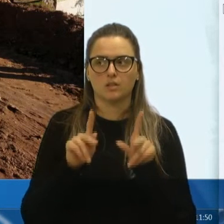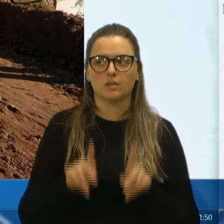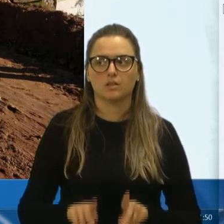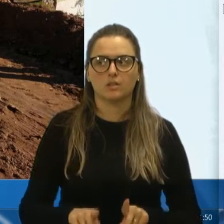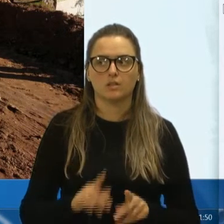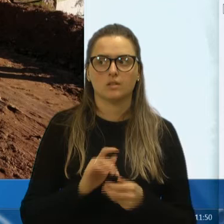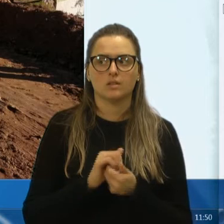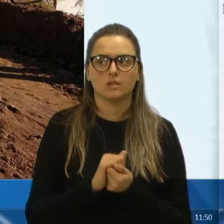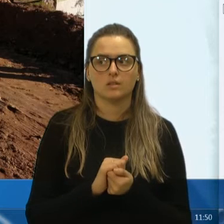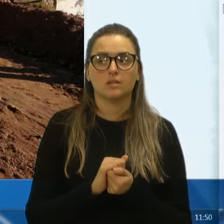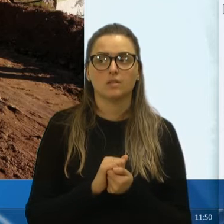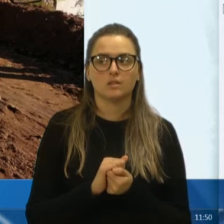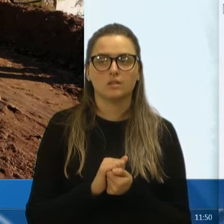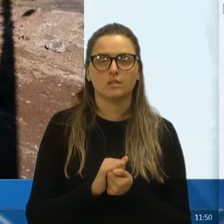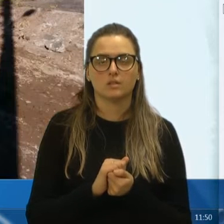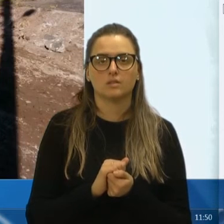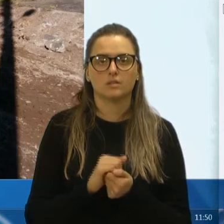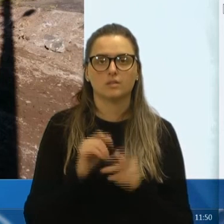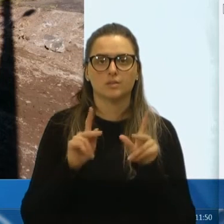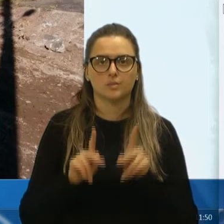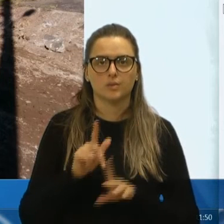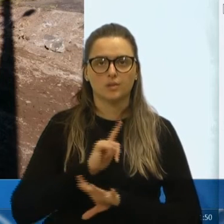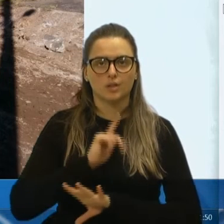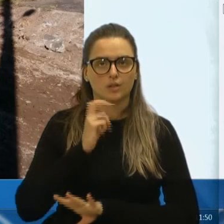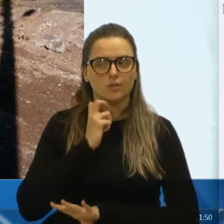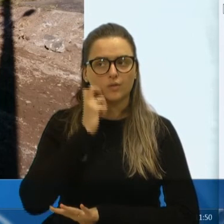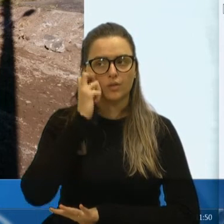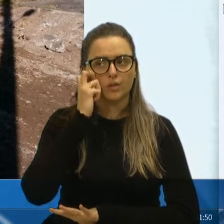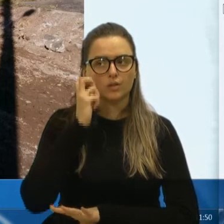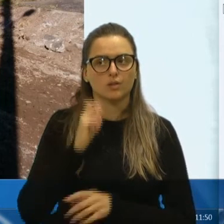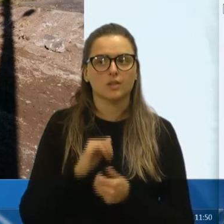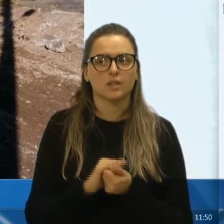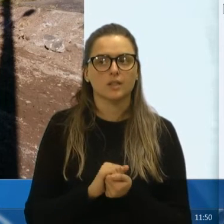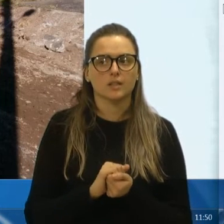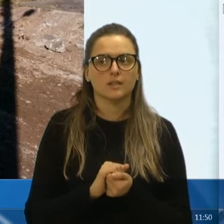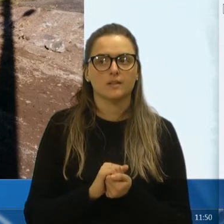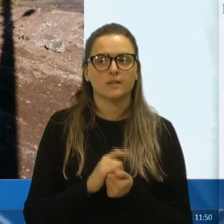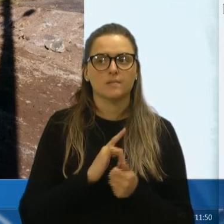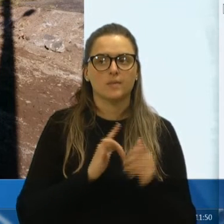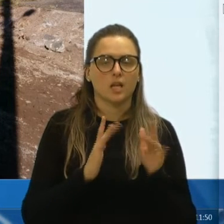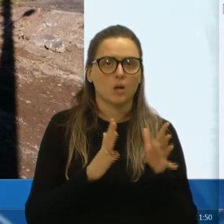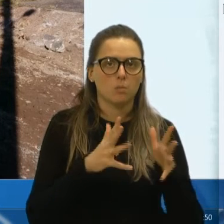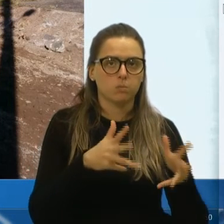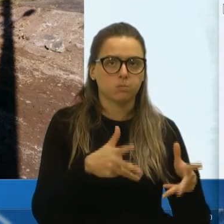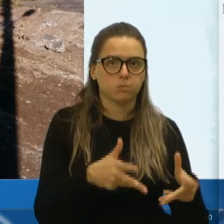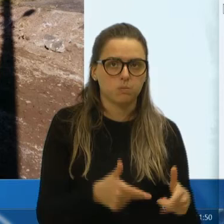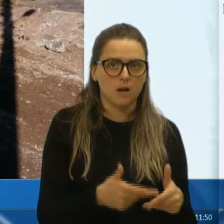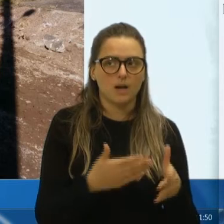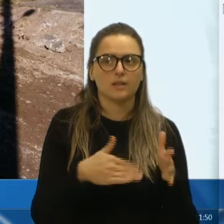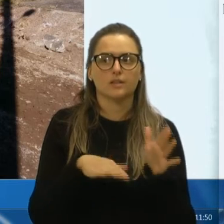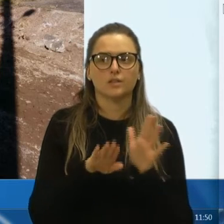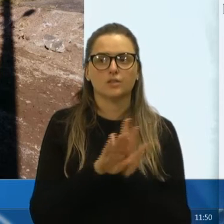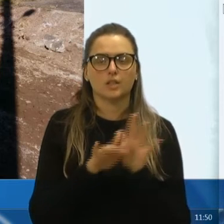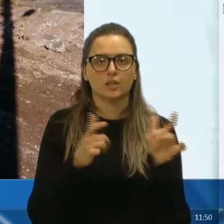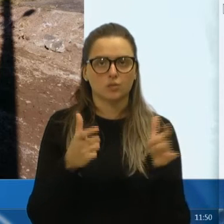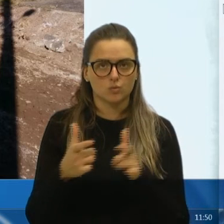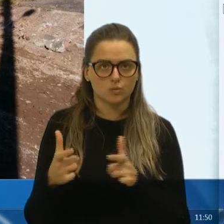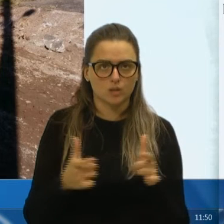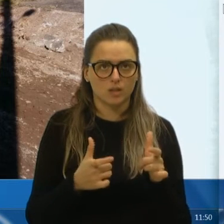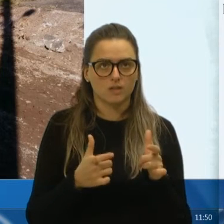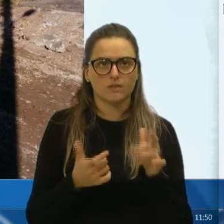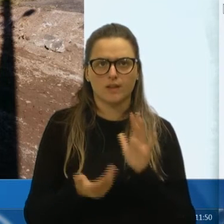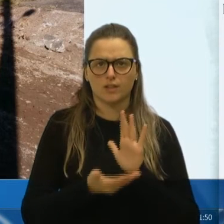ficam, constrangidas, até porque, muitas vezes, quando a máquina chega, nesses locais, vai